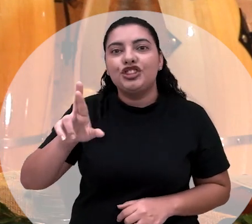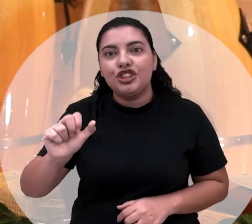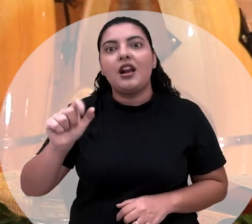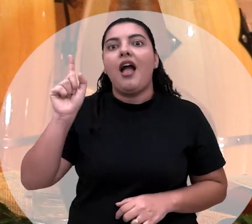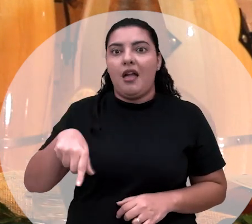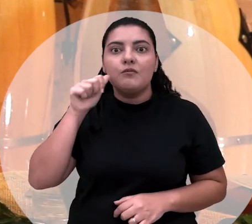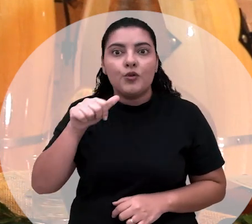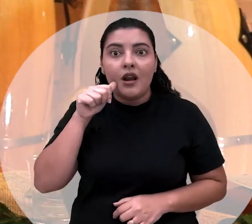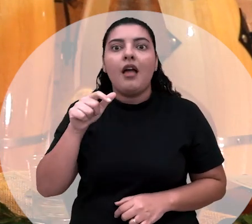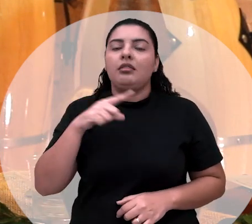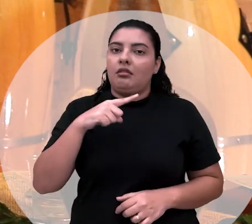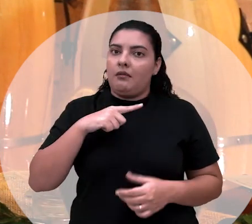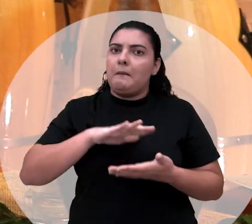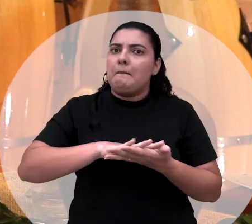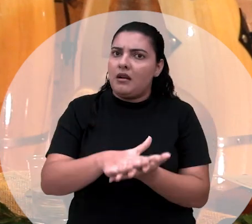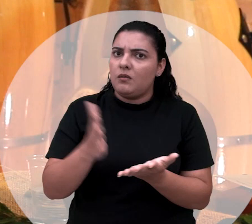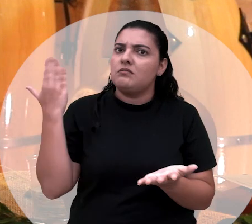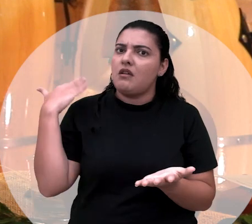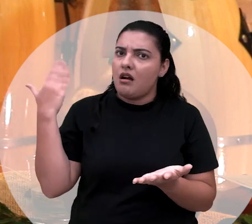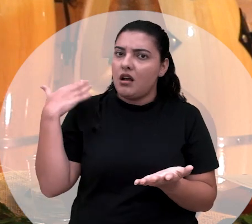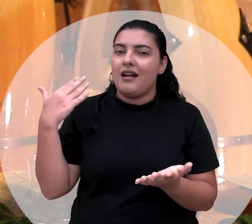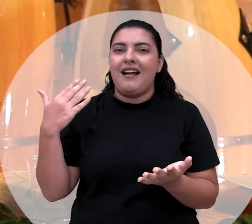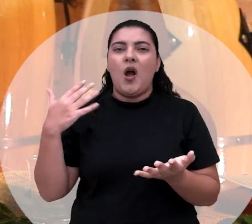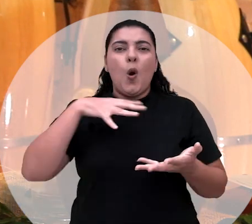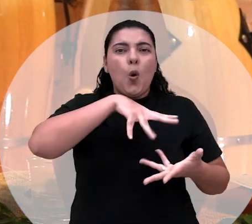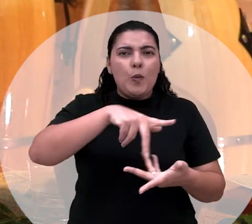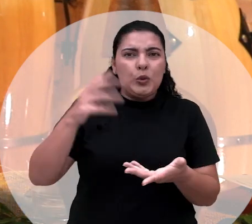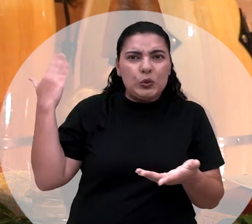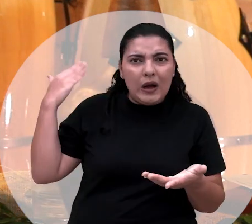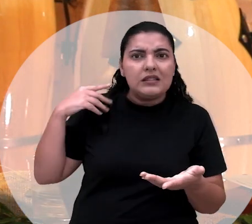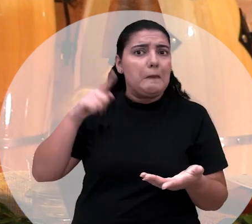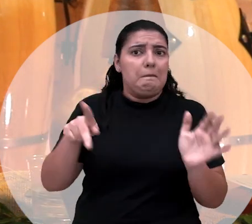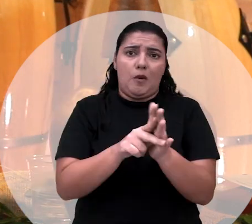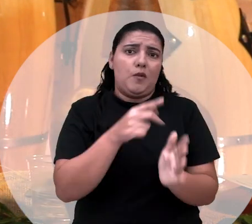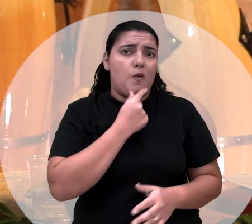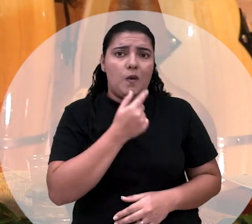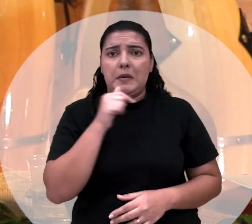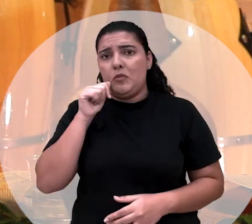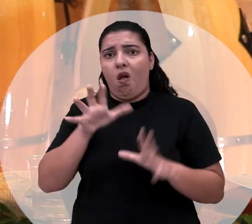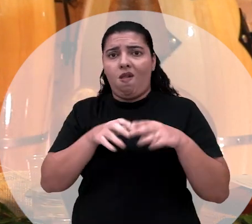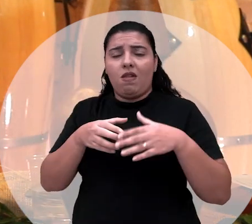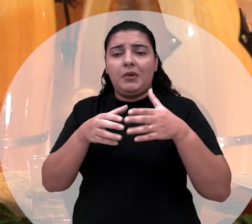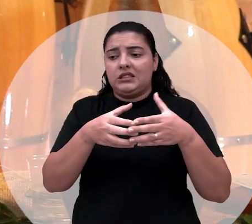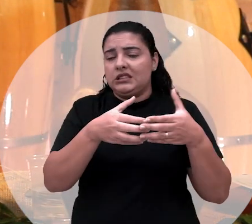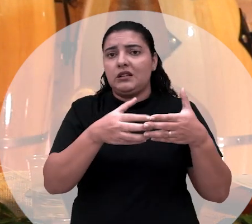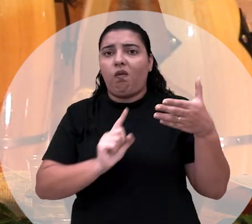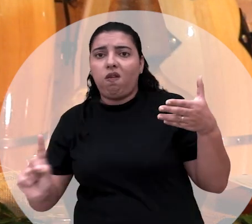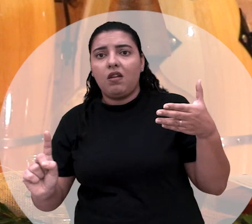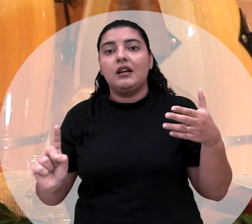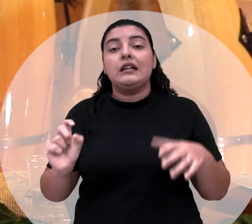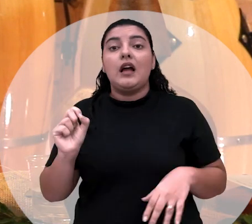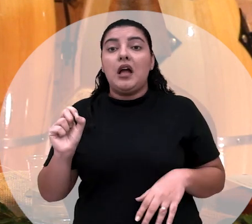da pior forma que naquela época você sabe que antigamente o mundo era dos homens, não era da gente, né? Então, ou você era